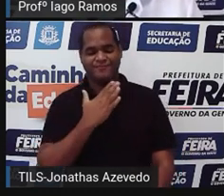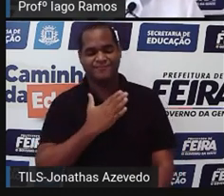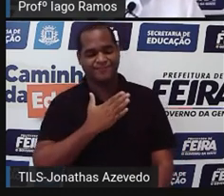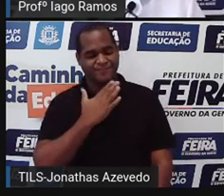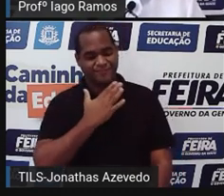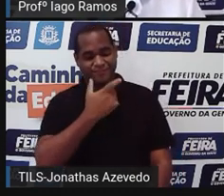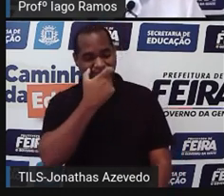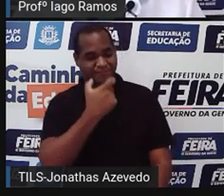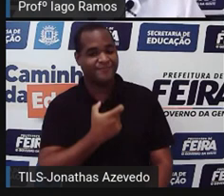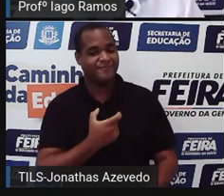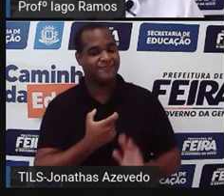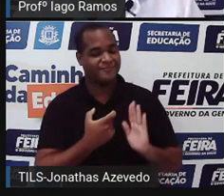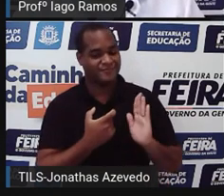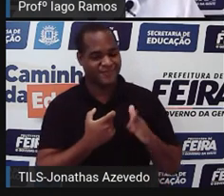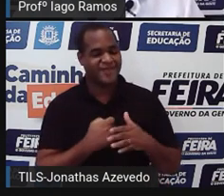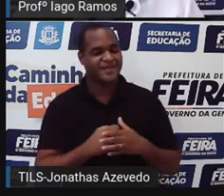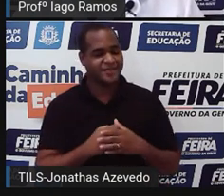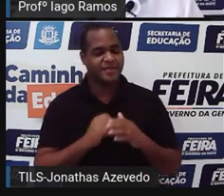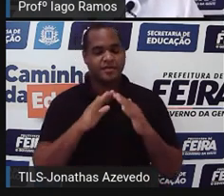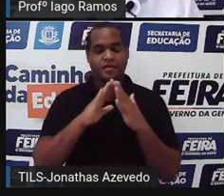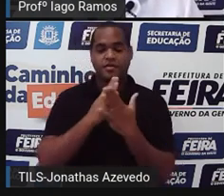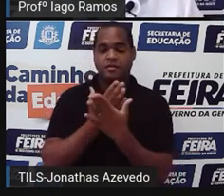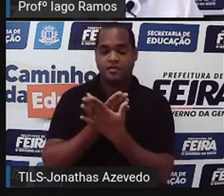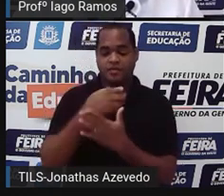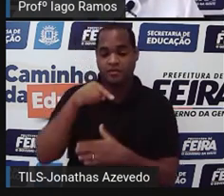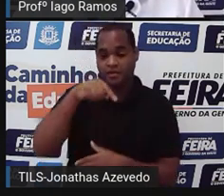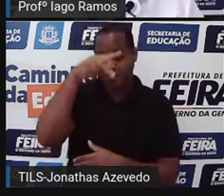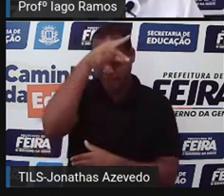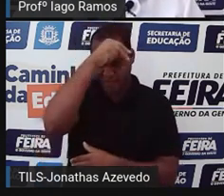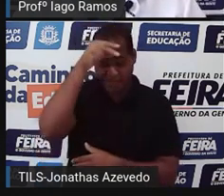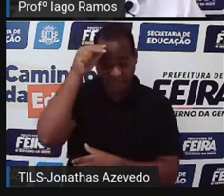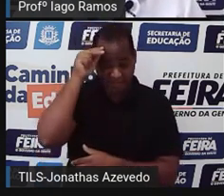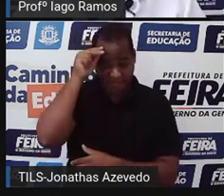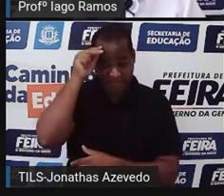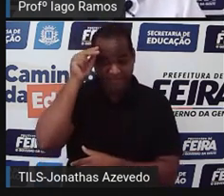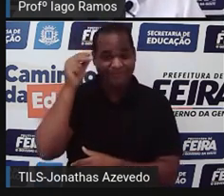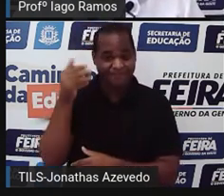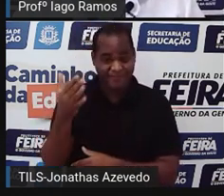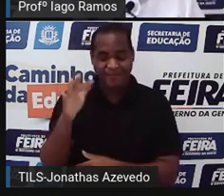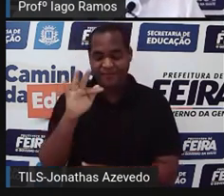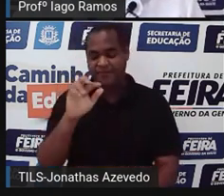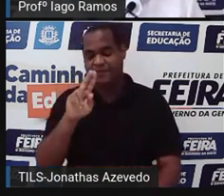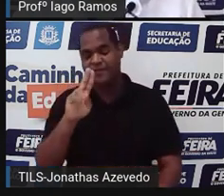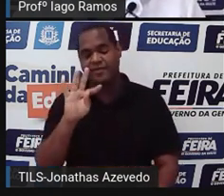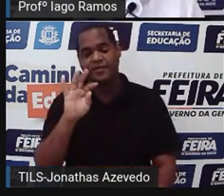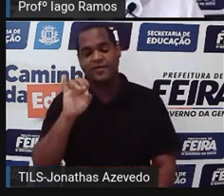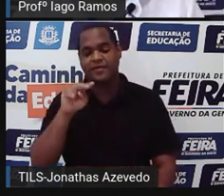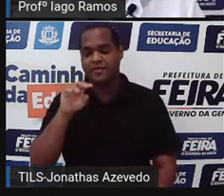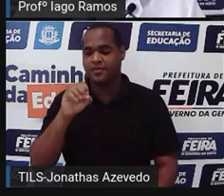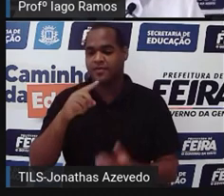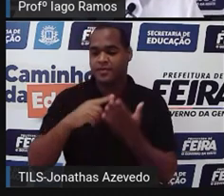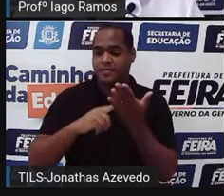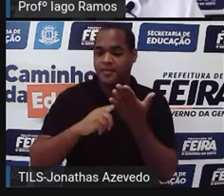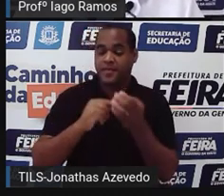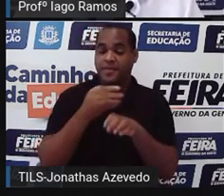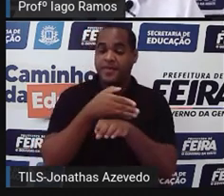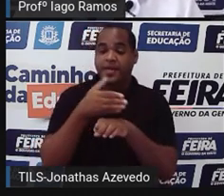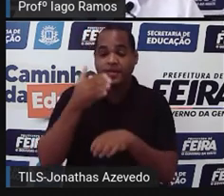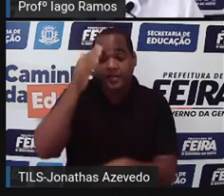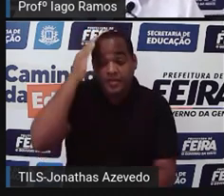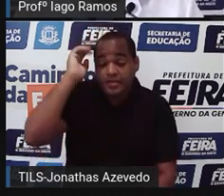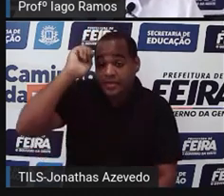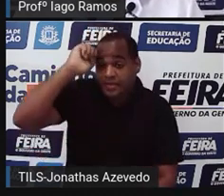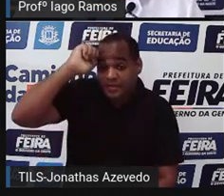conhece, venho lá da escola municipal Faustino Dias Lima, tenho pele branca, cabelos pretos,